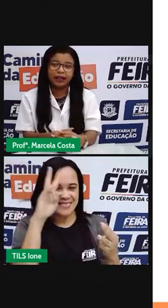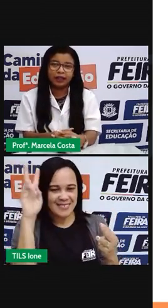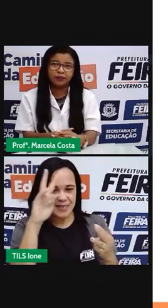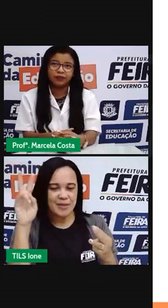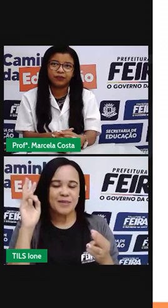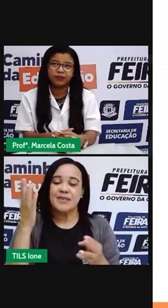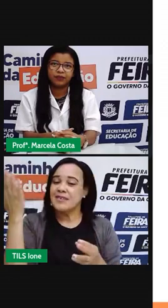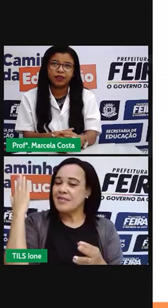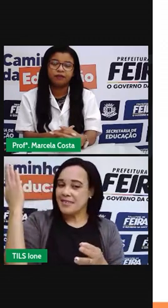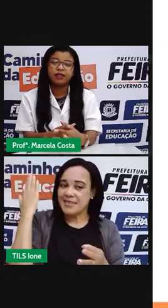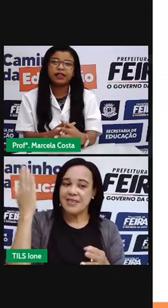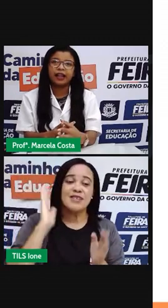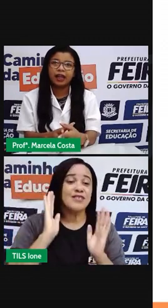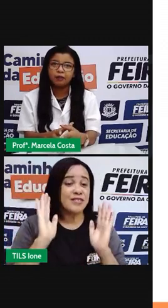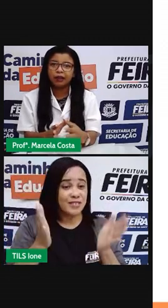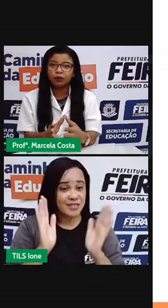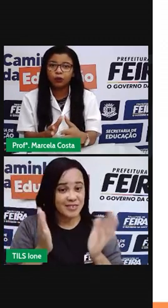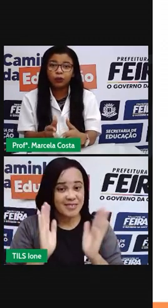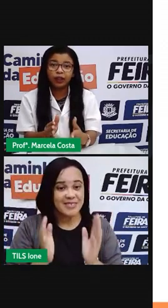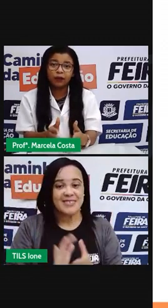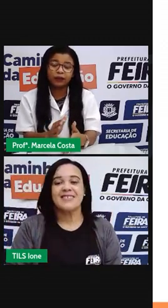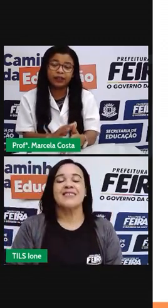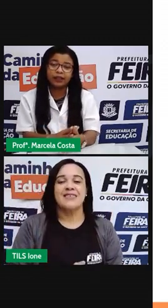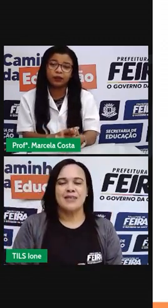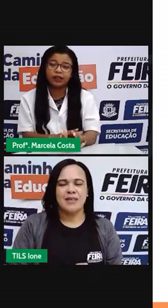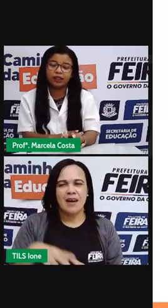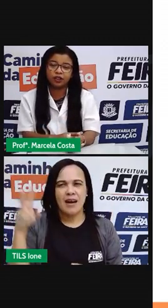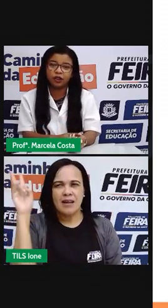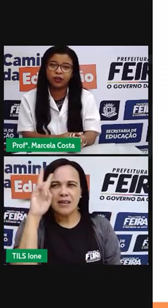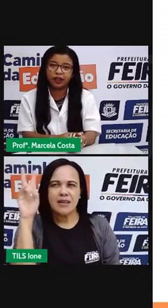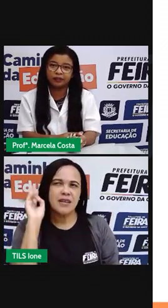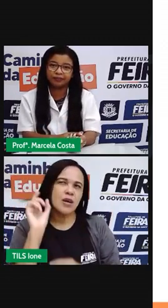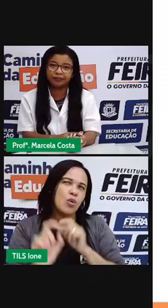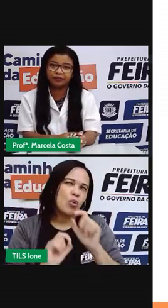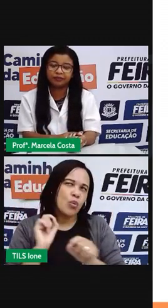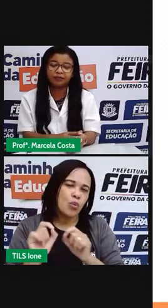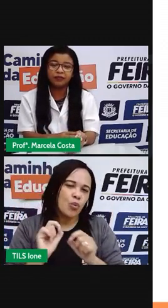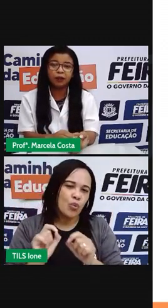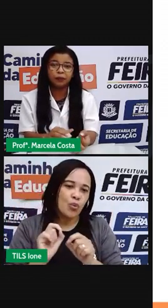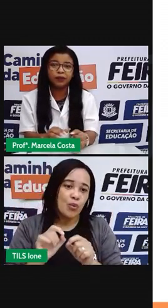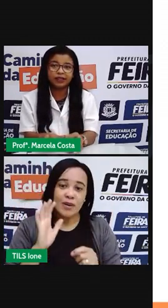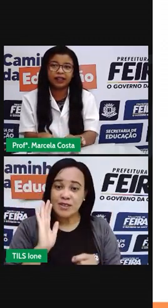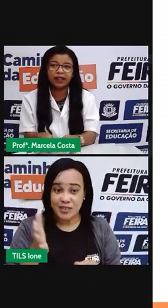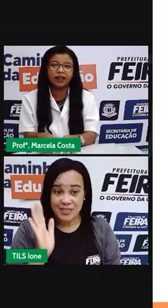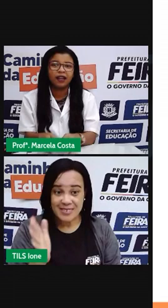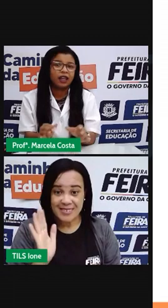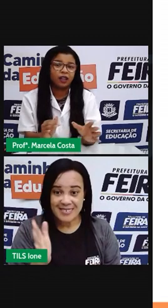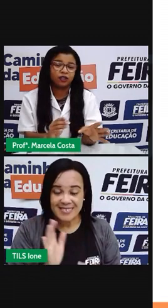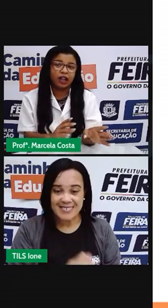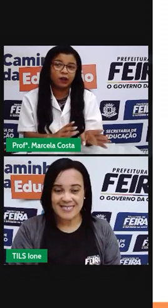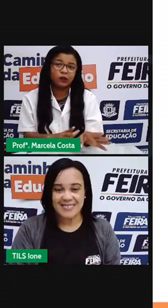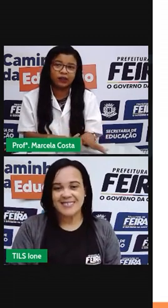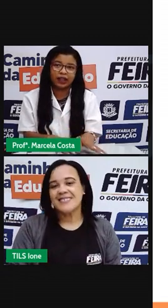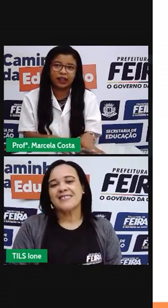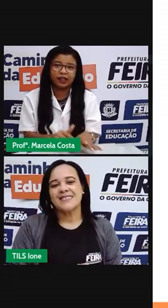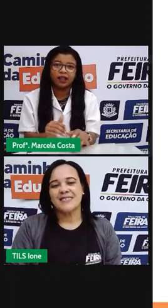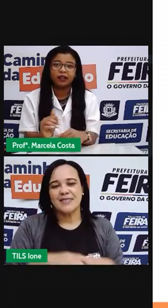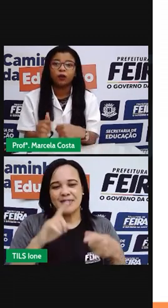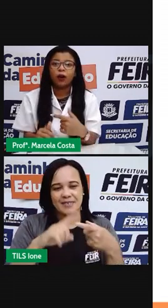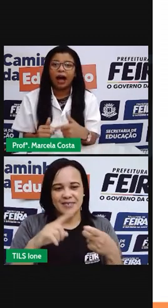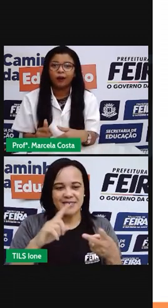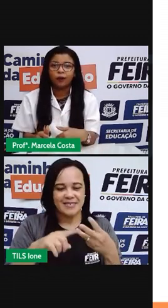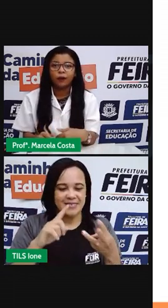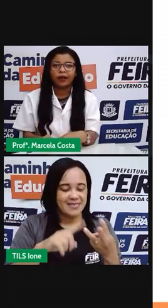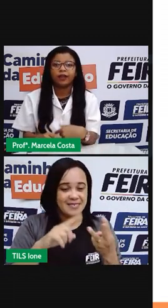passada? Você lembra tudo que aconteceu nessa história? Pois é, eu já contei.